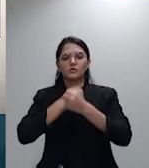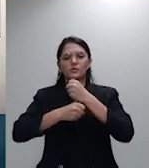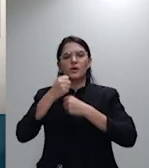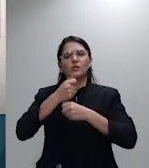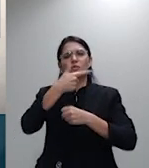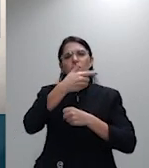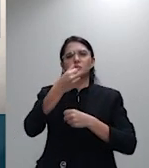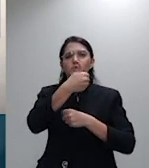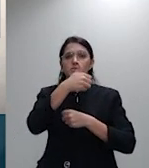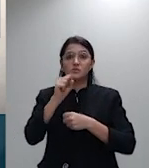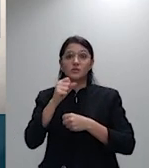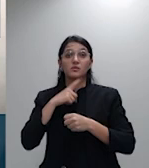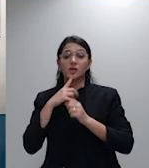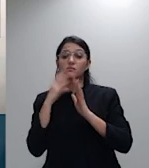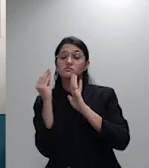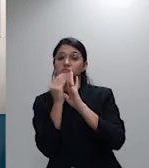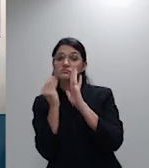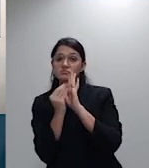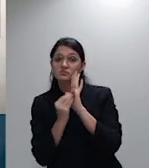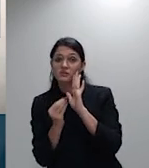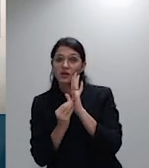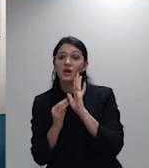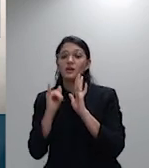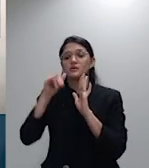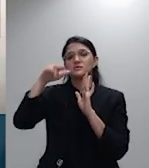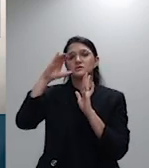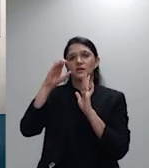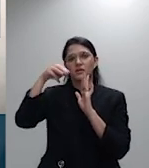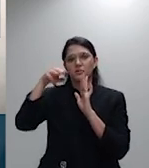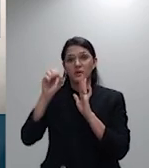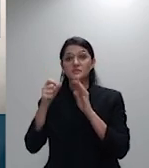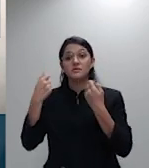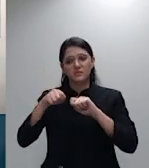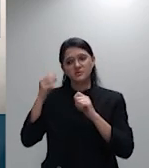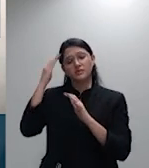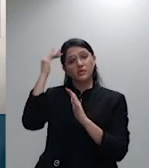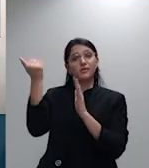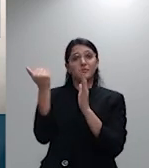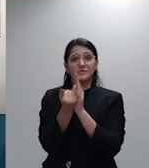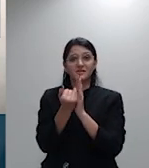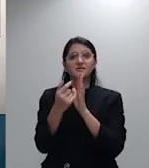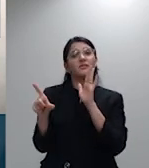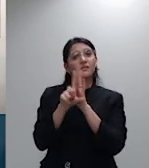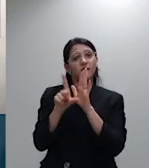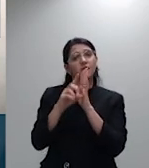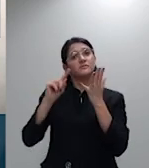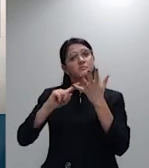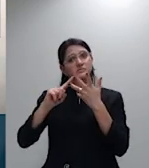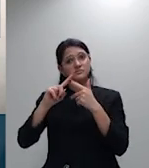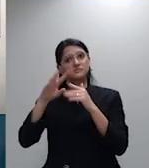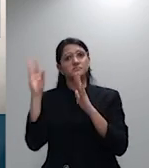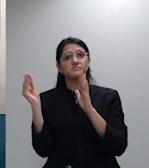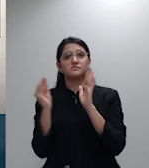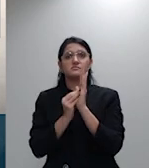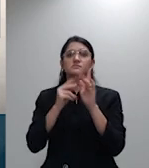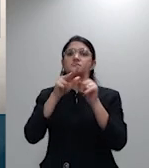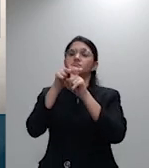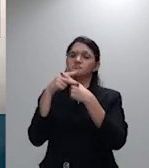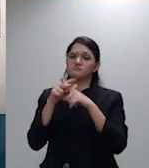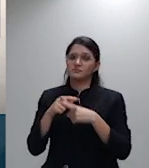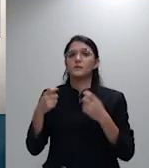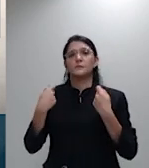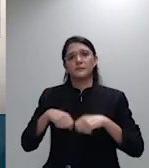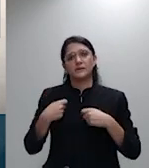os reajustes dos planos individuais nos planos coletivos isso não ocorre via de regra contratos com menos de 30 vidas tem o pool de risco da RN